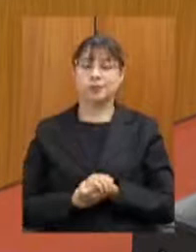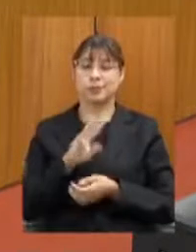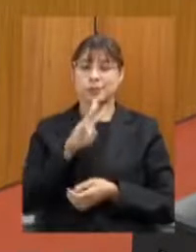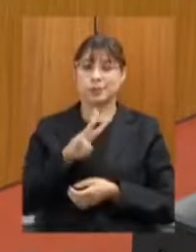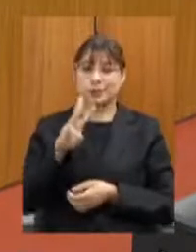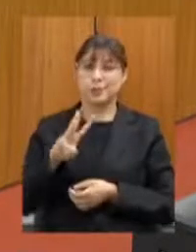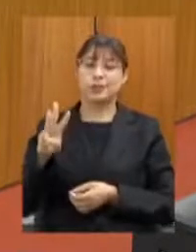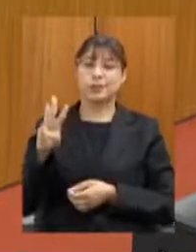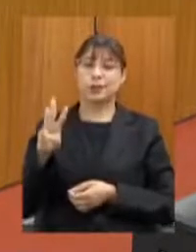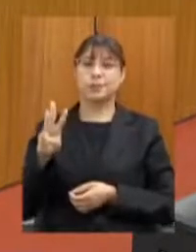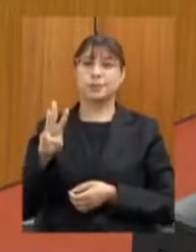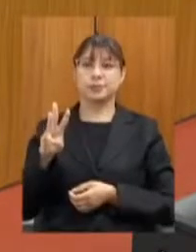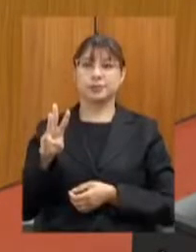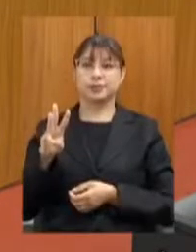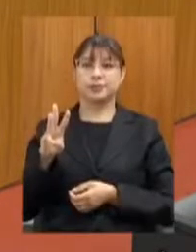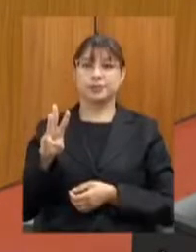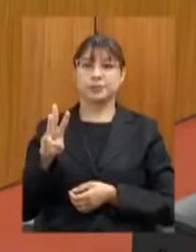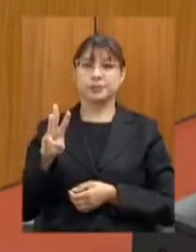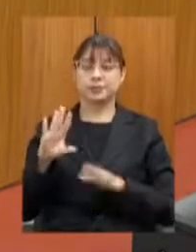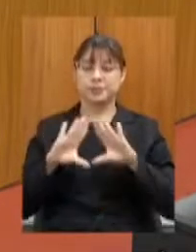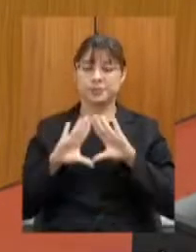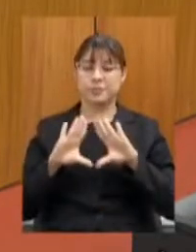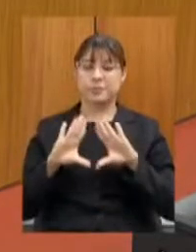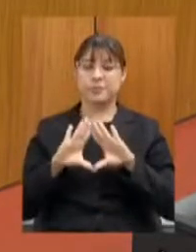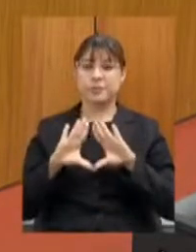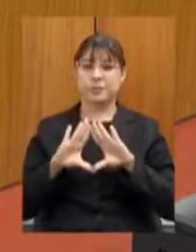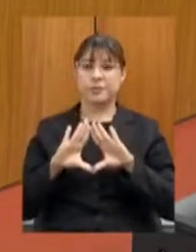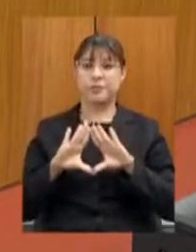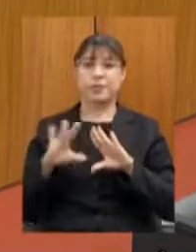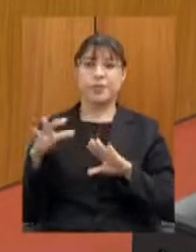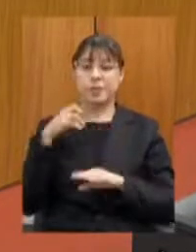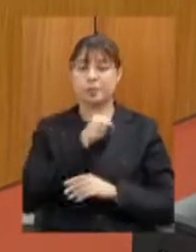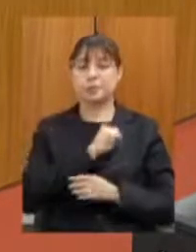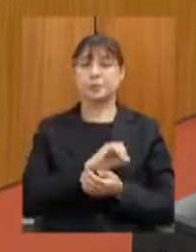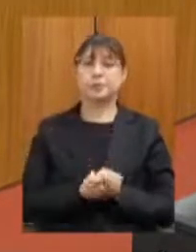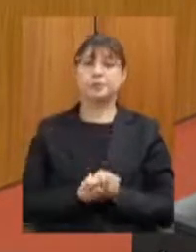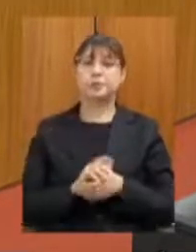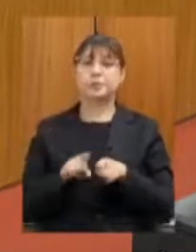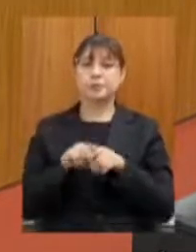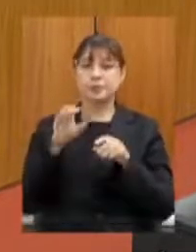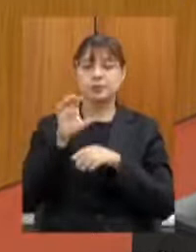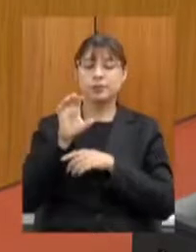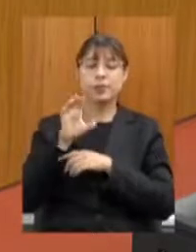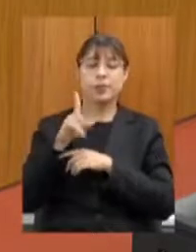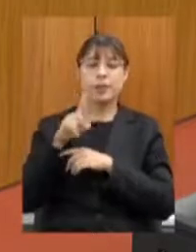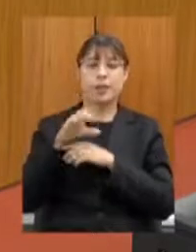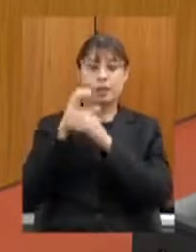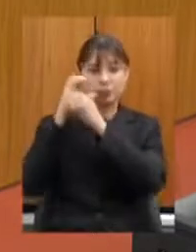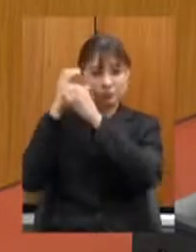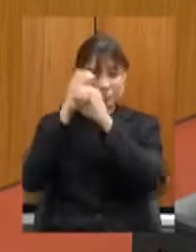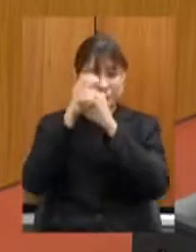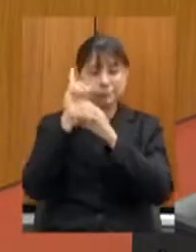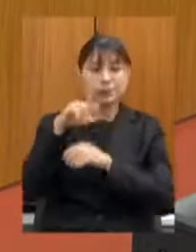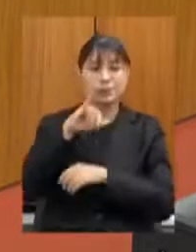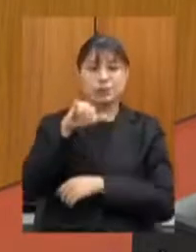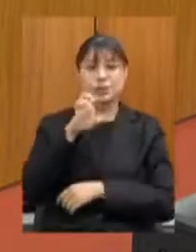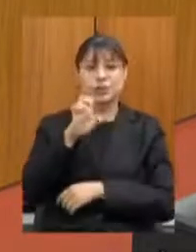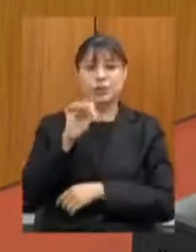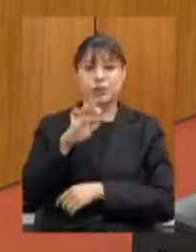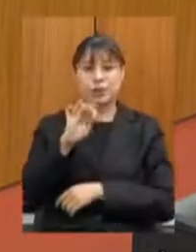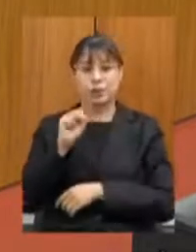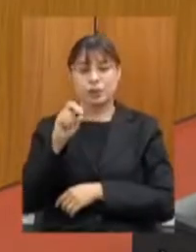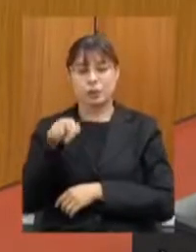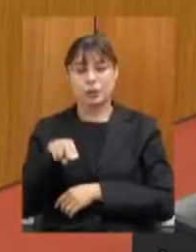site da da assembleia já o cinegrafista Gerson canhotinha de ouro